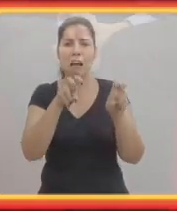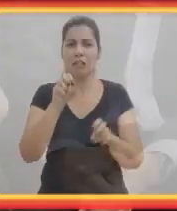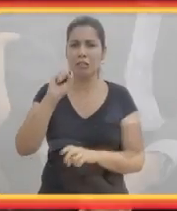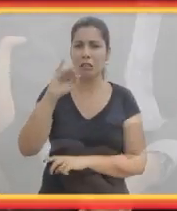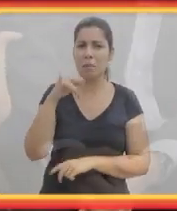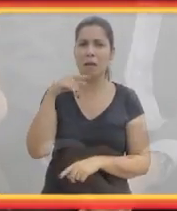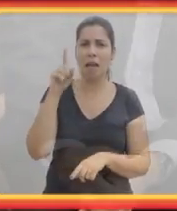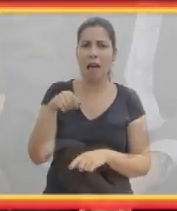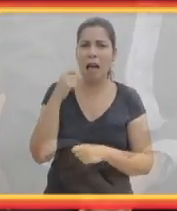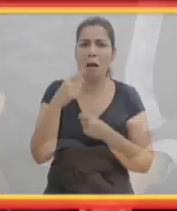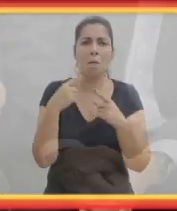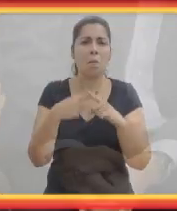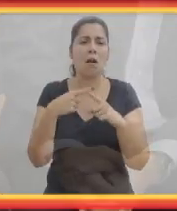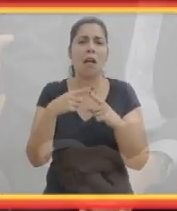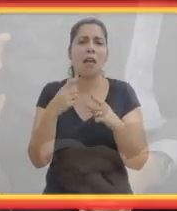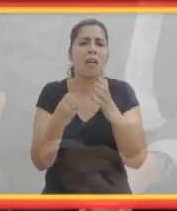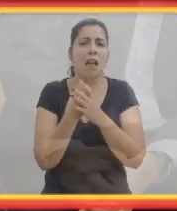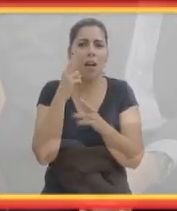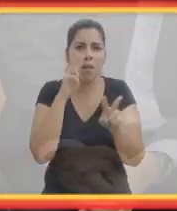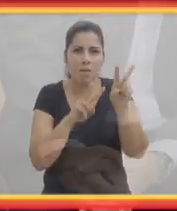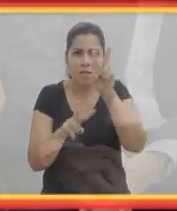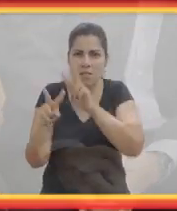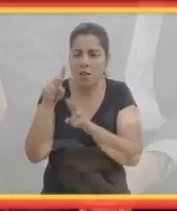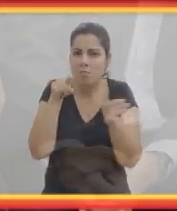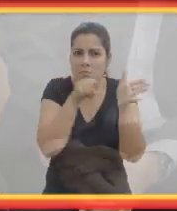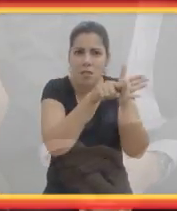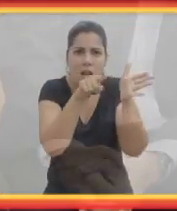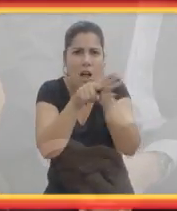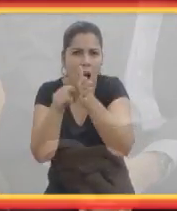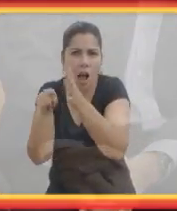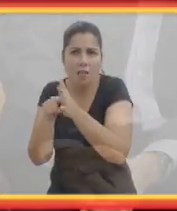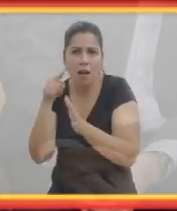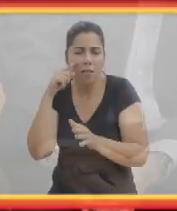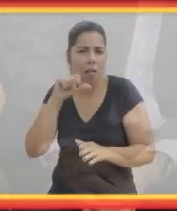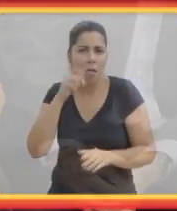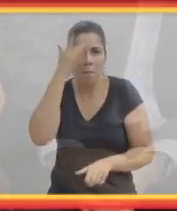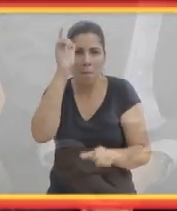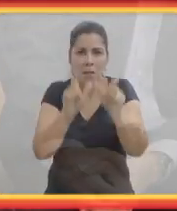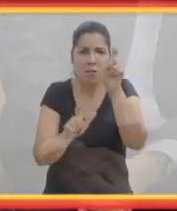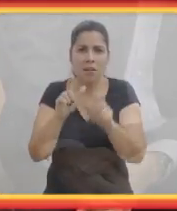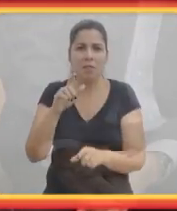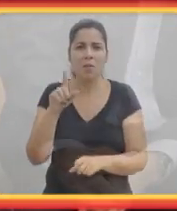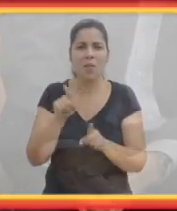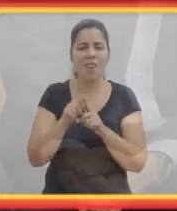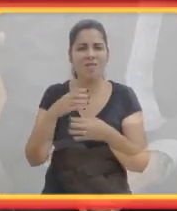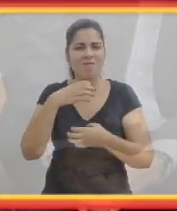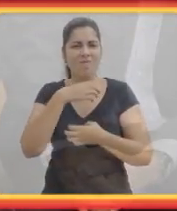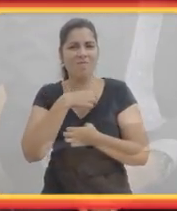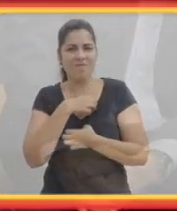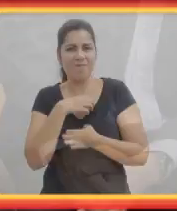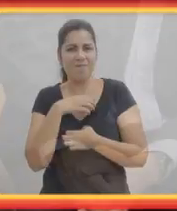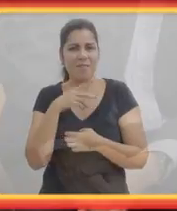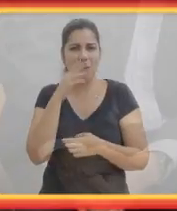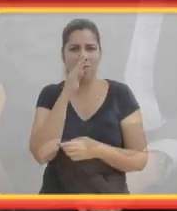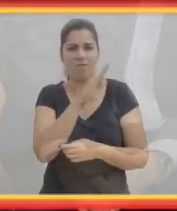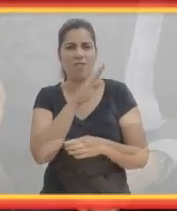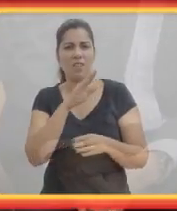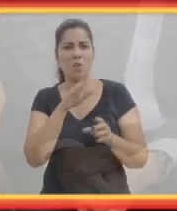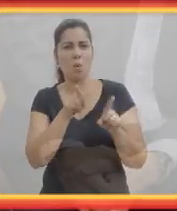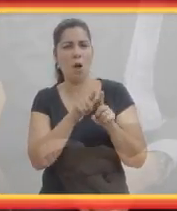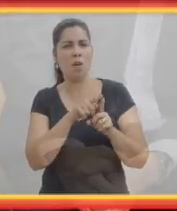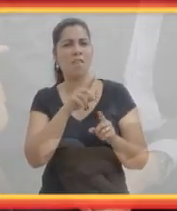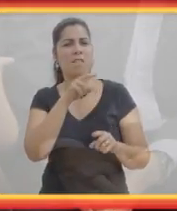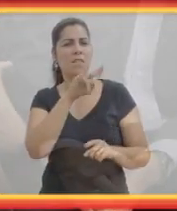A sociedade tem uma forma muito negativa de encarar o assunto de síndromes raras, porque se cria uma visão muito negativa